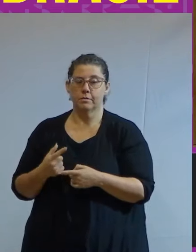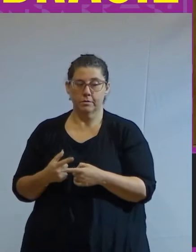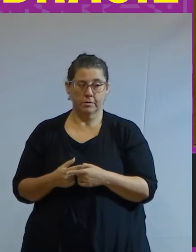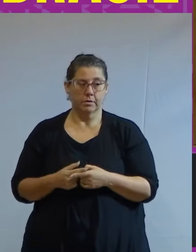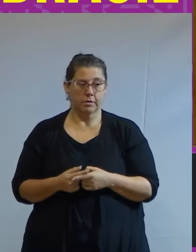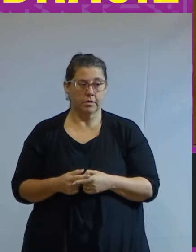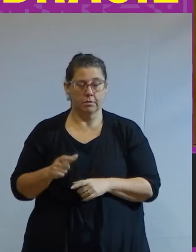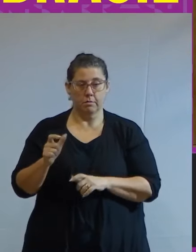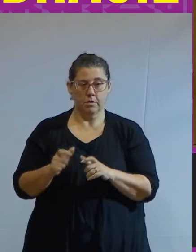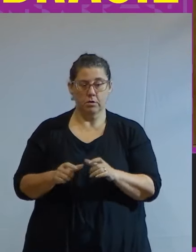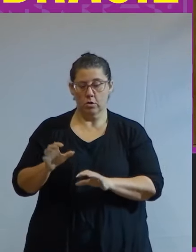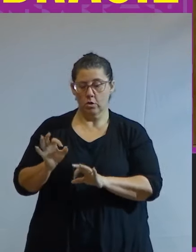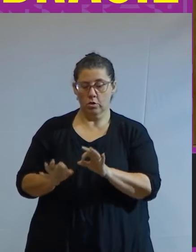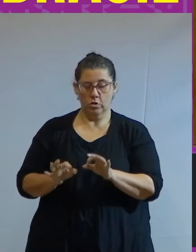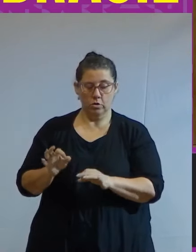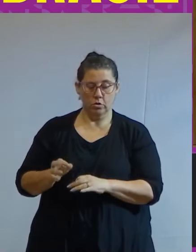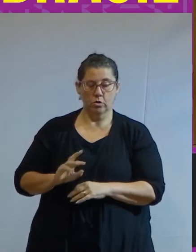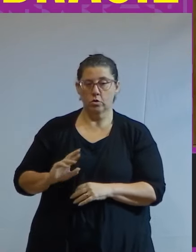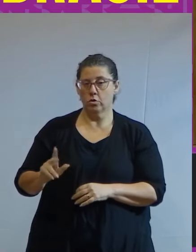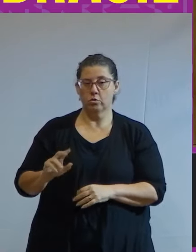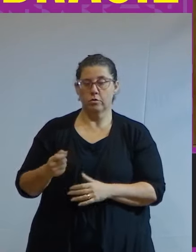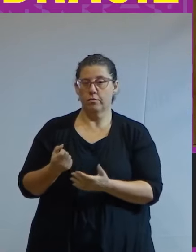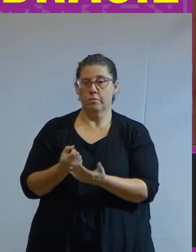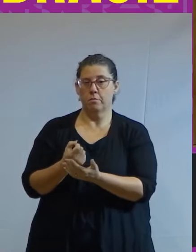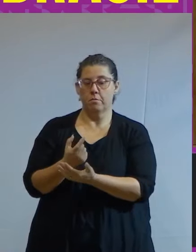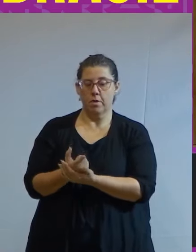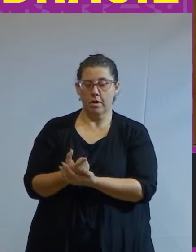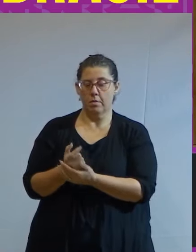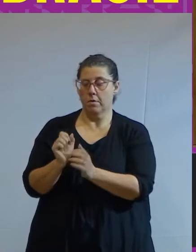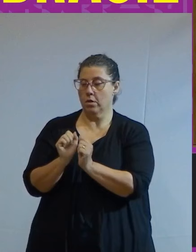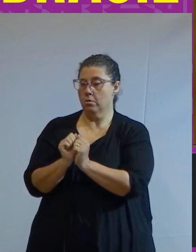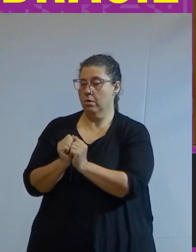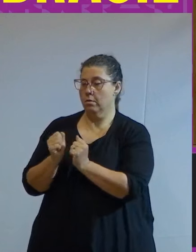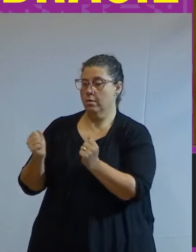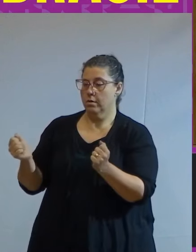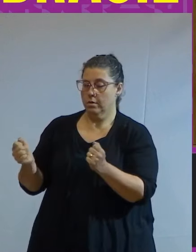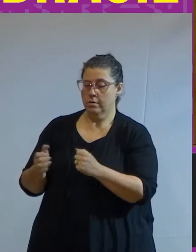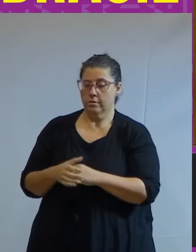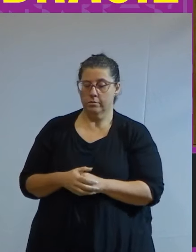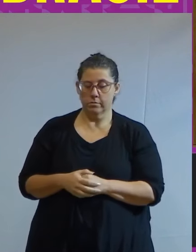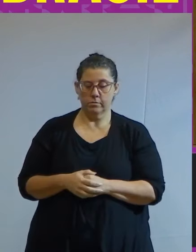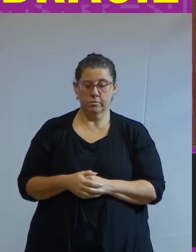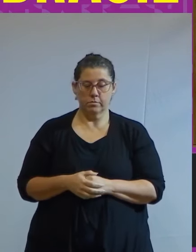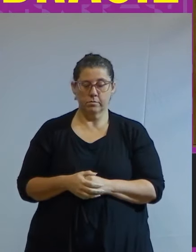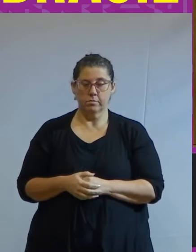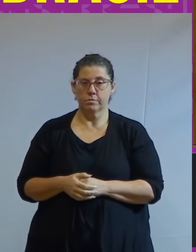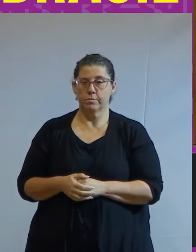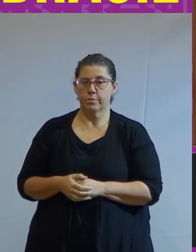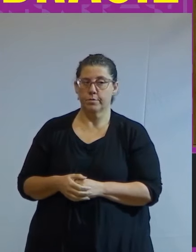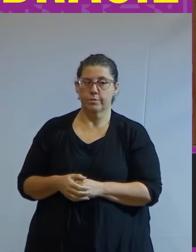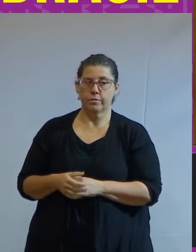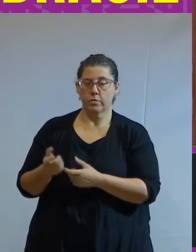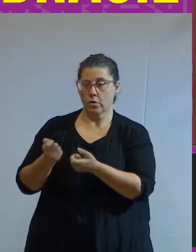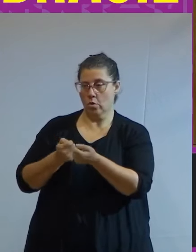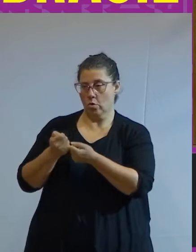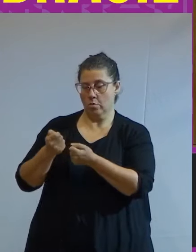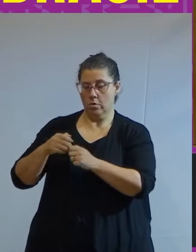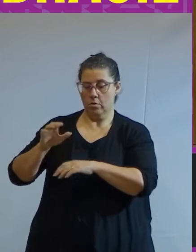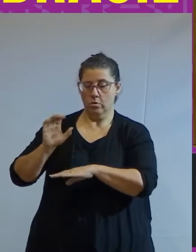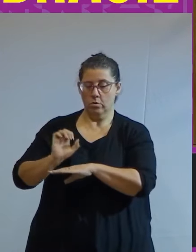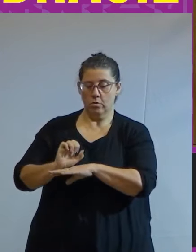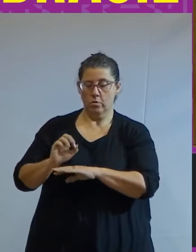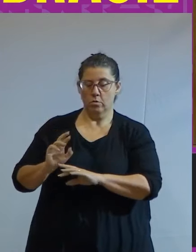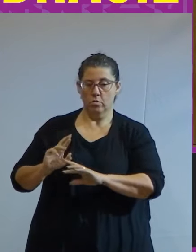aqueles que julgam que não houve indenização pela abolição da escravatura. O comando do Estado patrimonial foi a